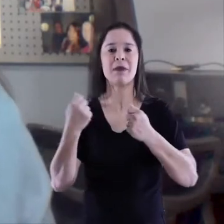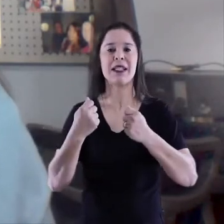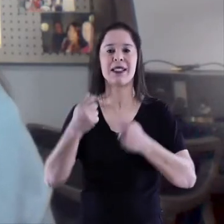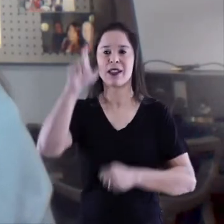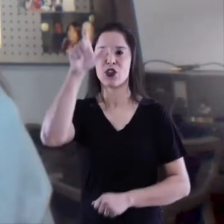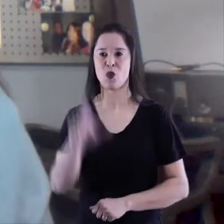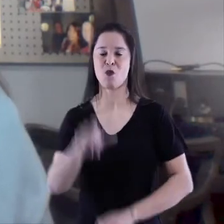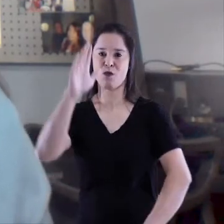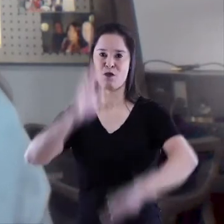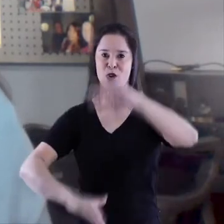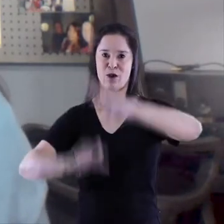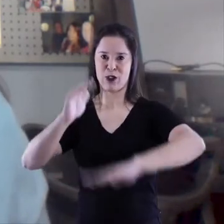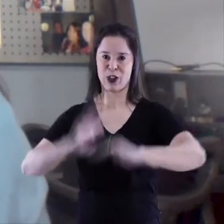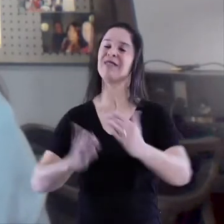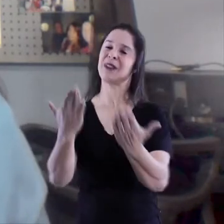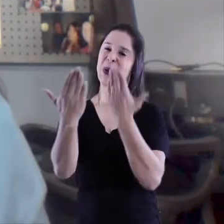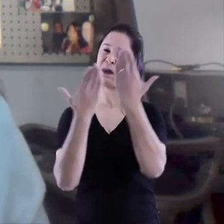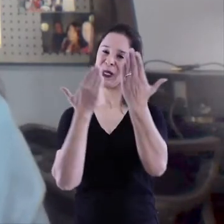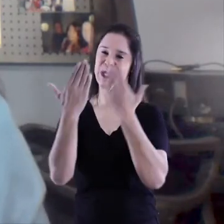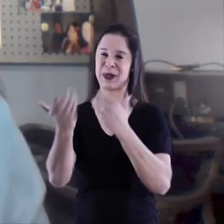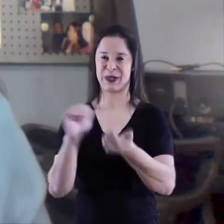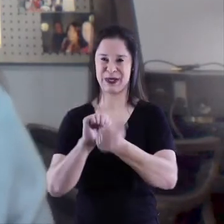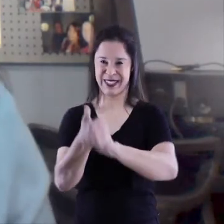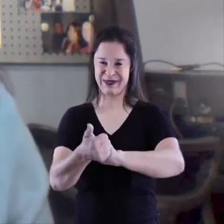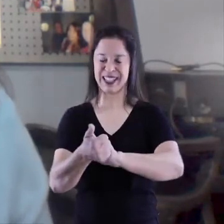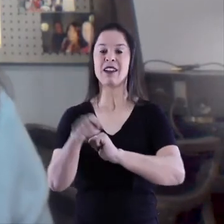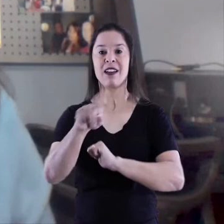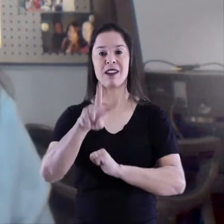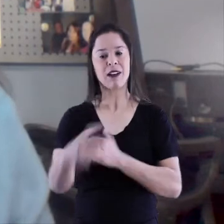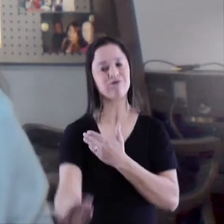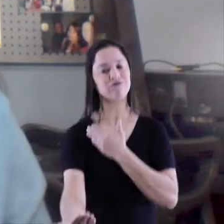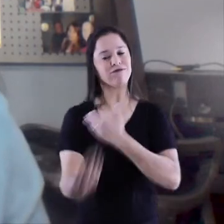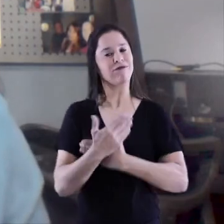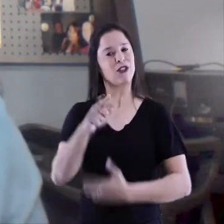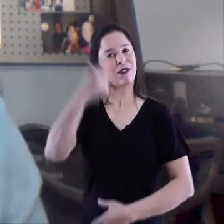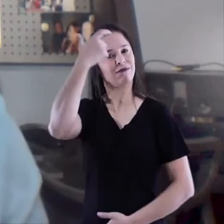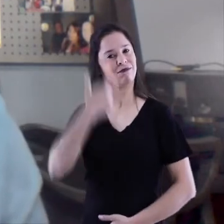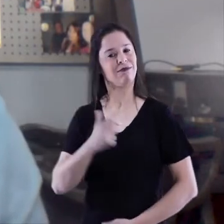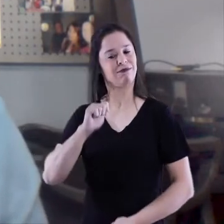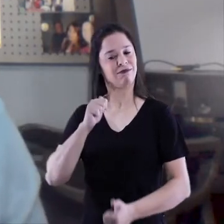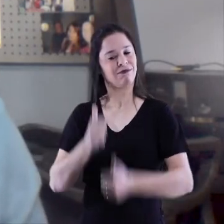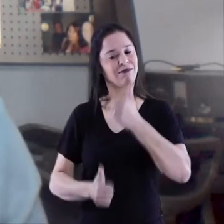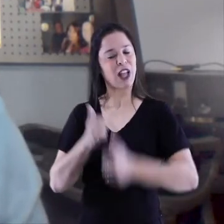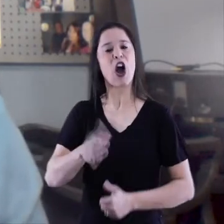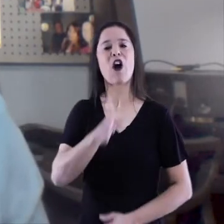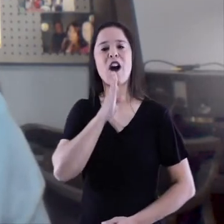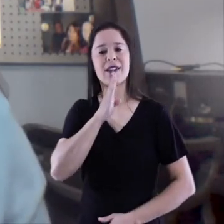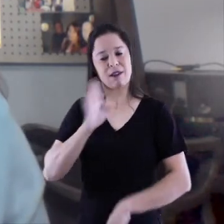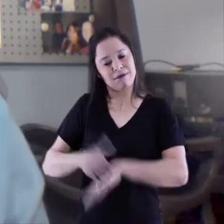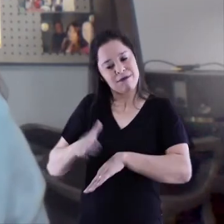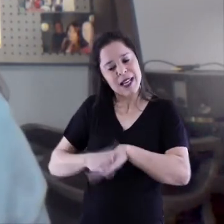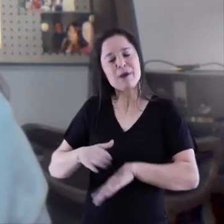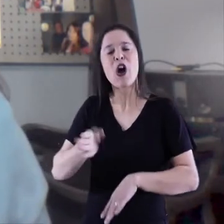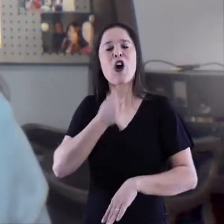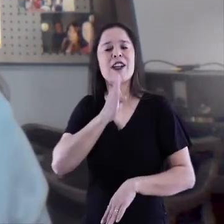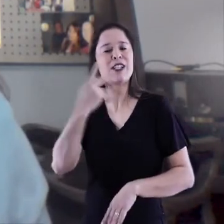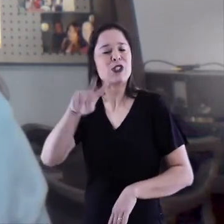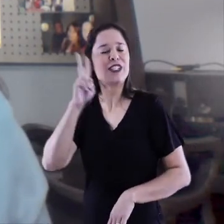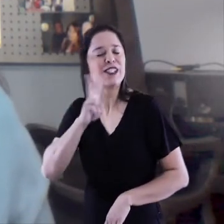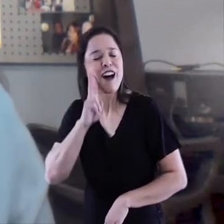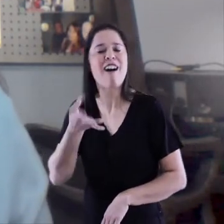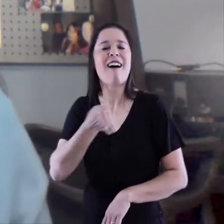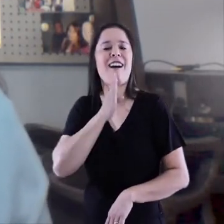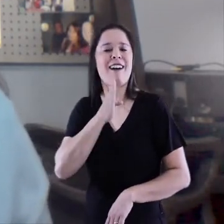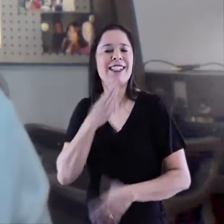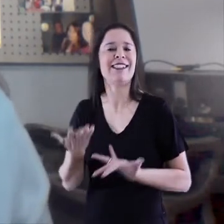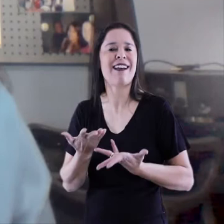ele precisa de um profissional, o psicólogo do esporte, que vai auxiliar esse atleta a conhecer ele melhor, conhecer a sua história,